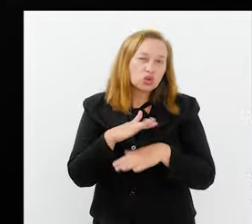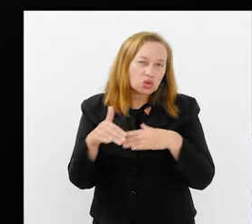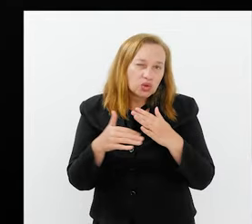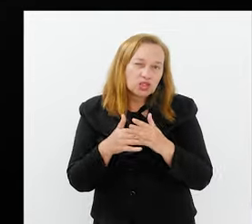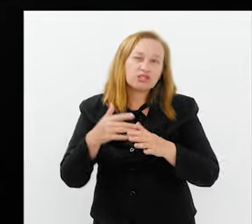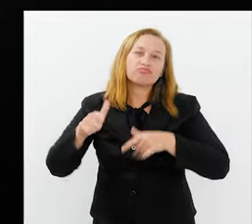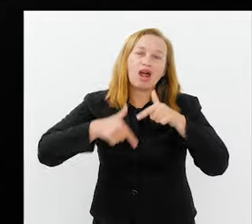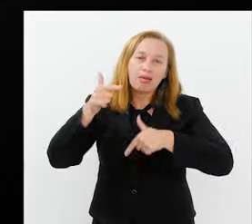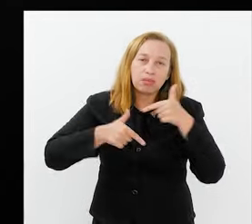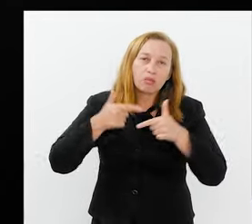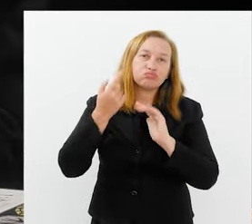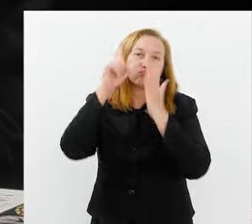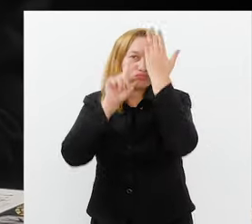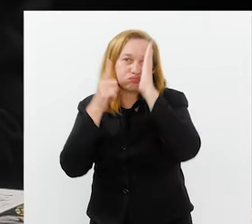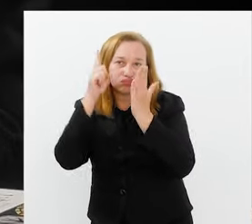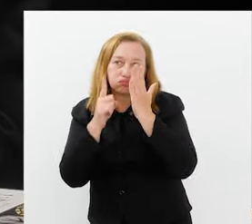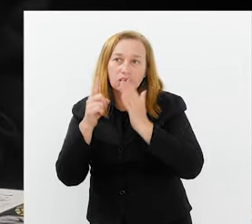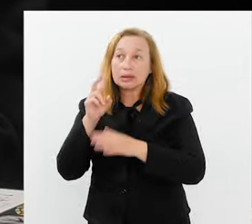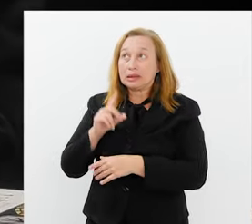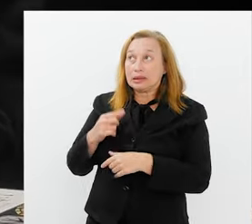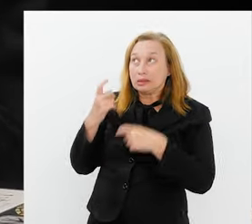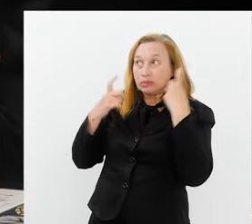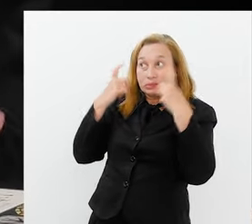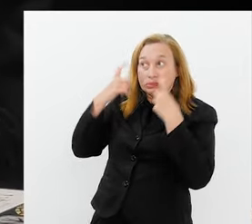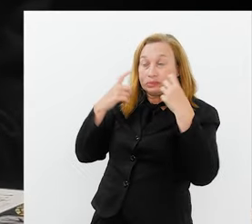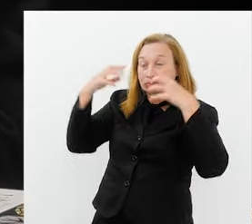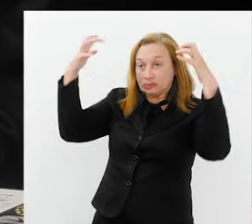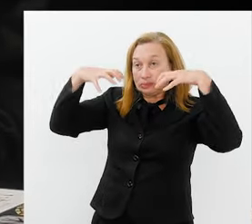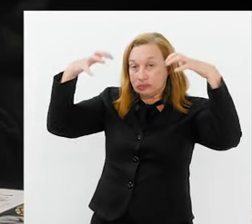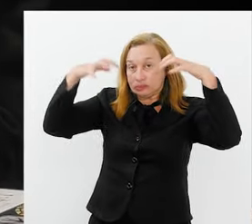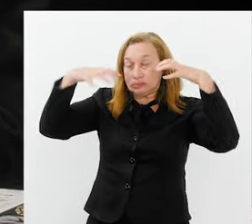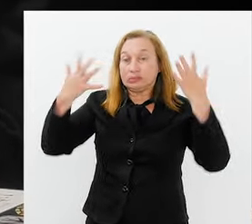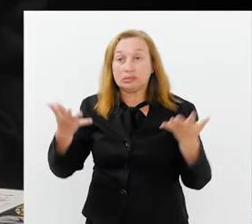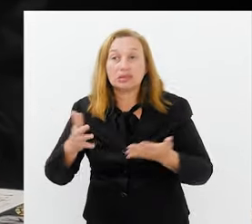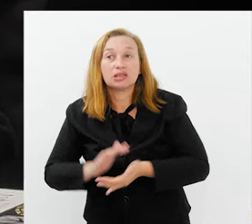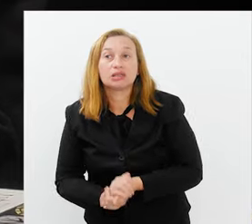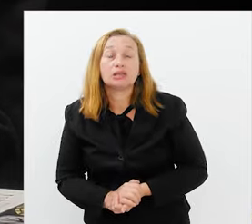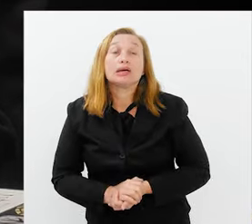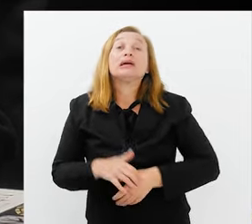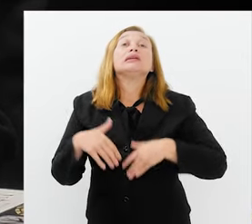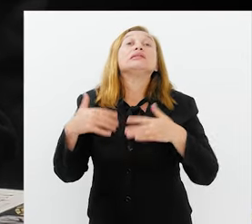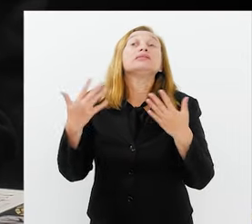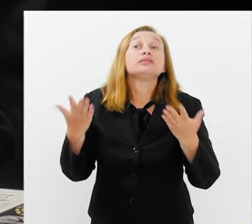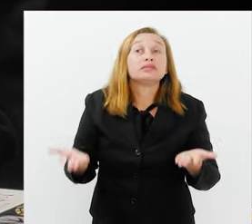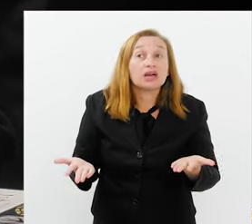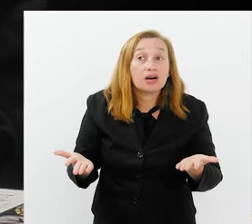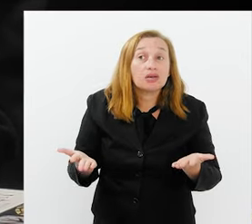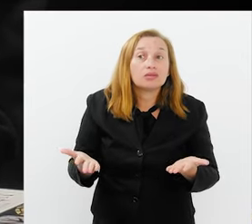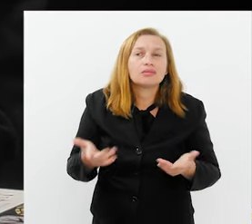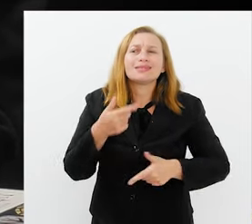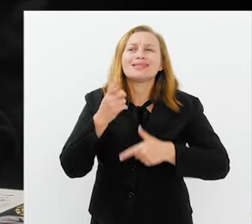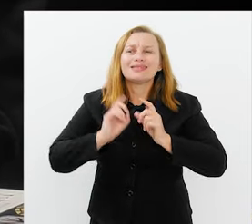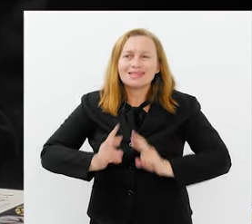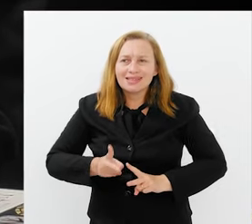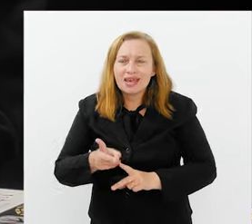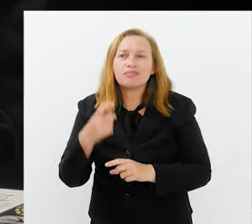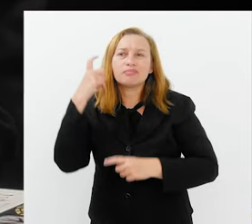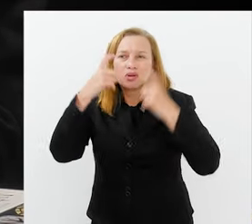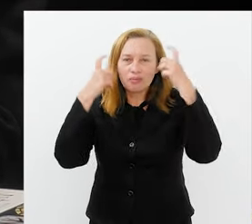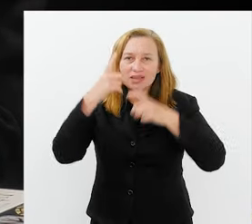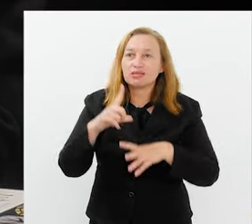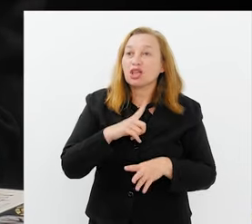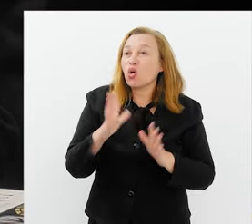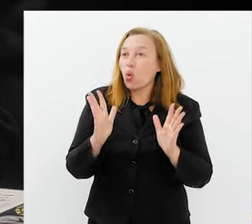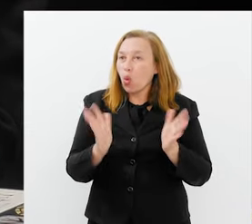que trabalha em carnaval se preocupa com a chuva, né? Porque a gente fica a céu aberto, evidente. Então, existe sempre essa preocupação.